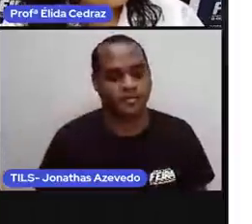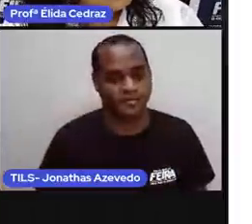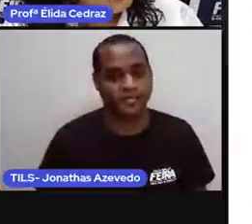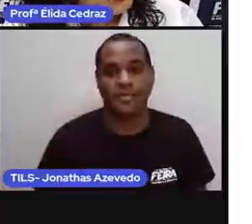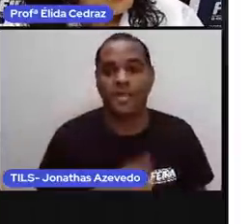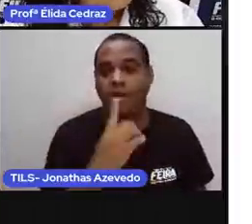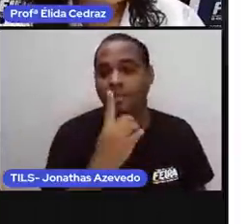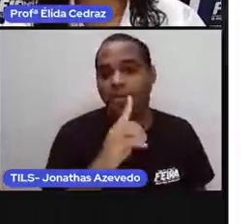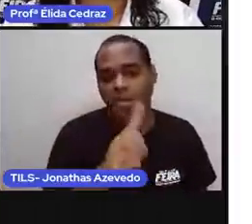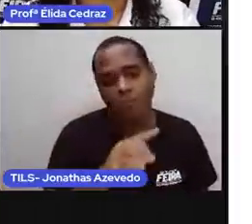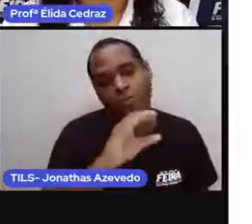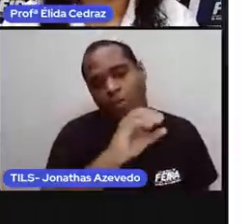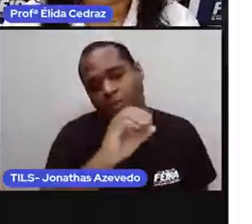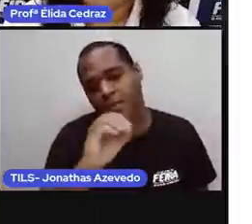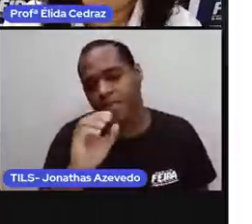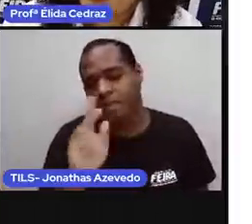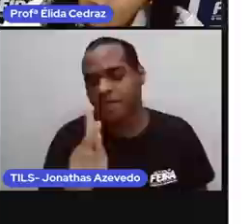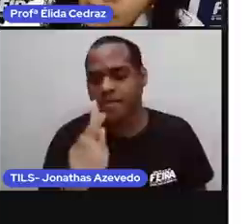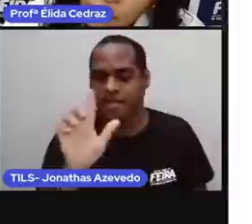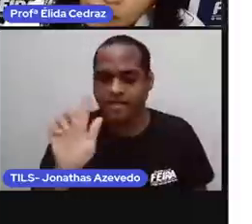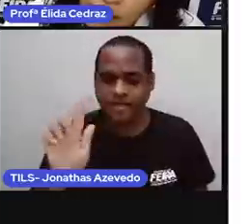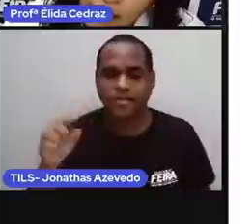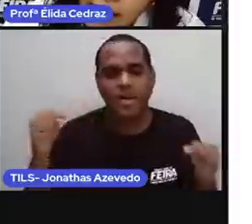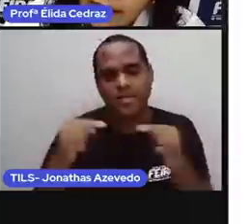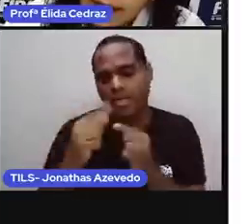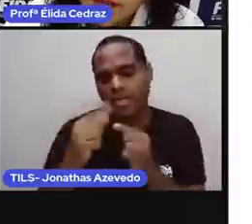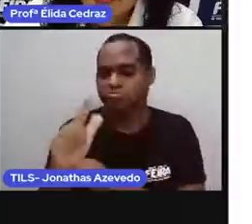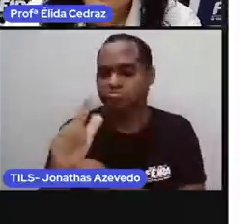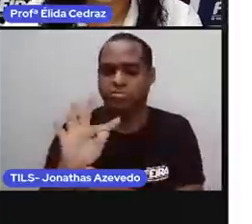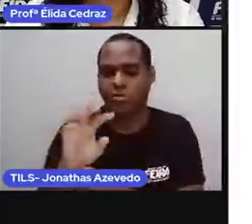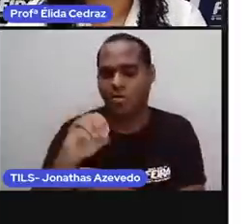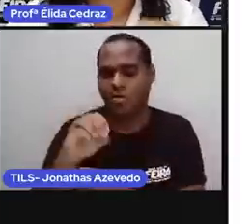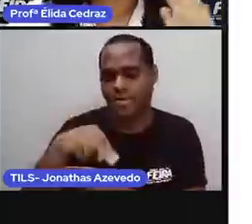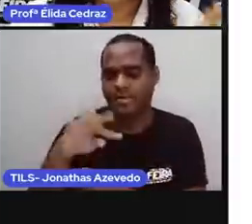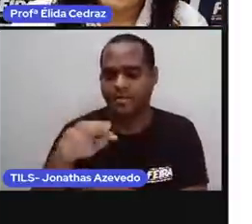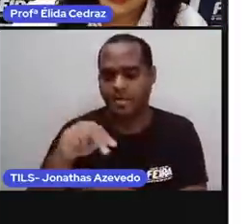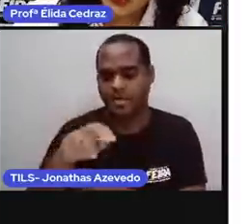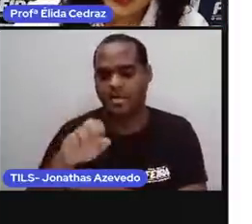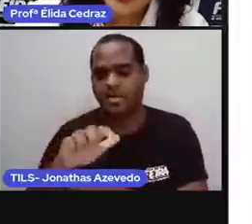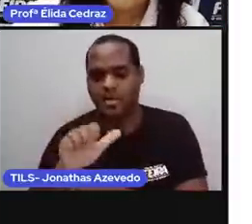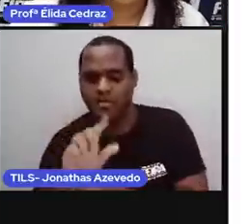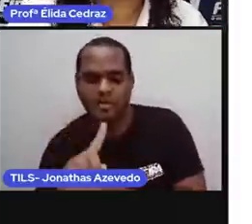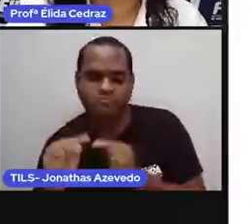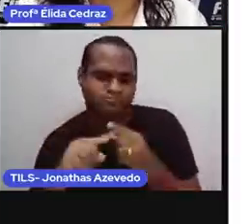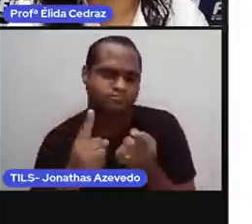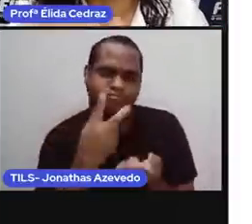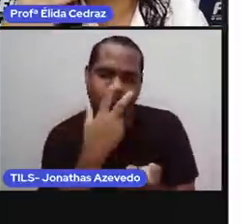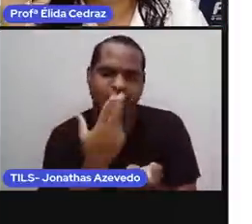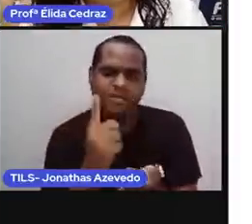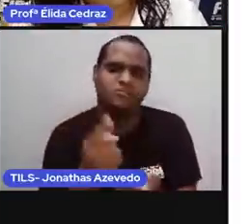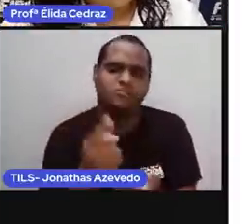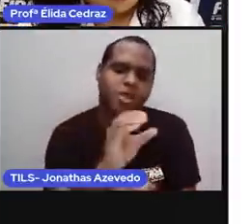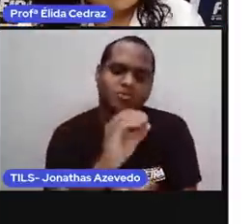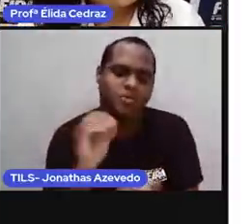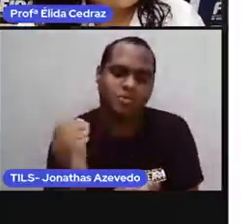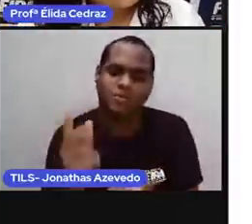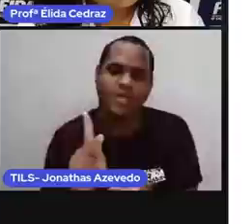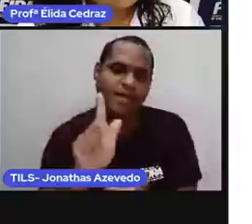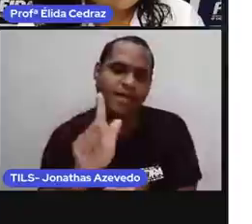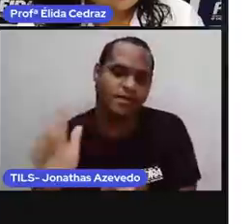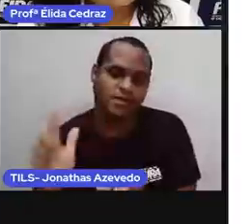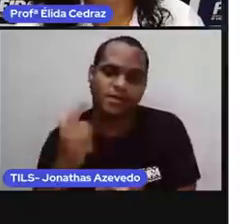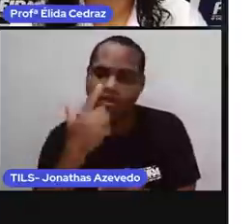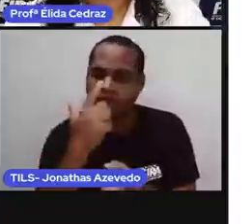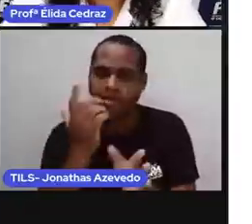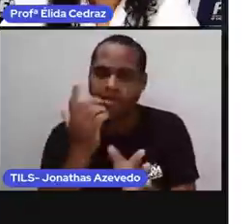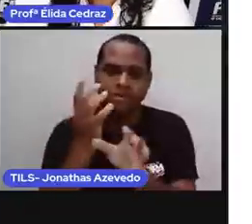quilos é igual a uma tonelada. O quilo é menor que a